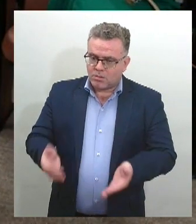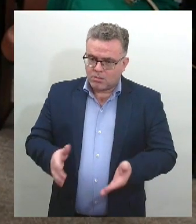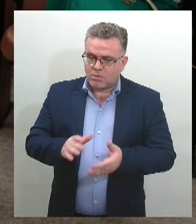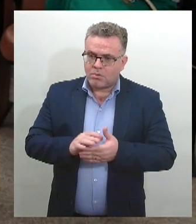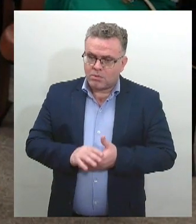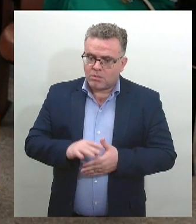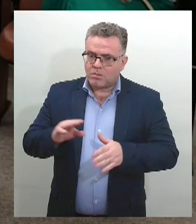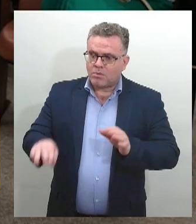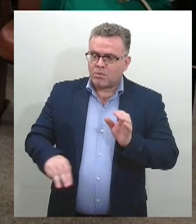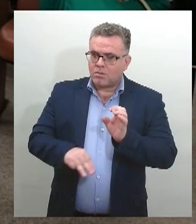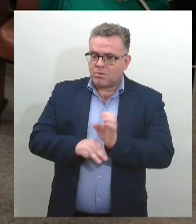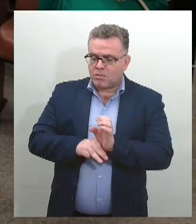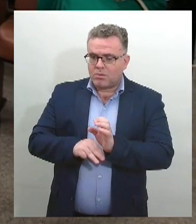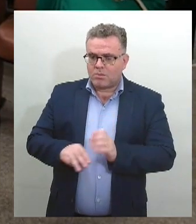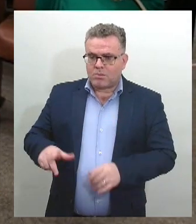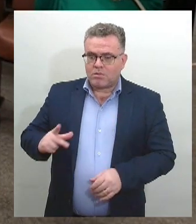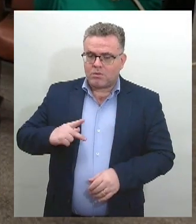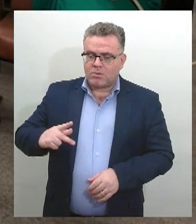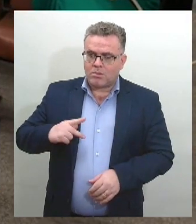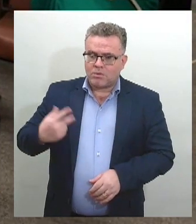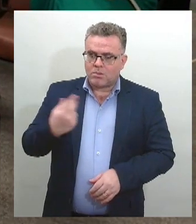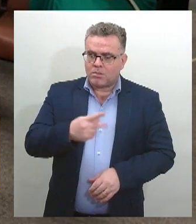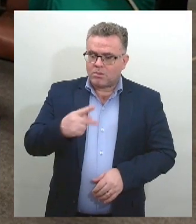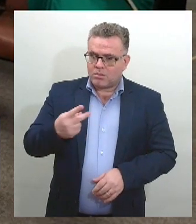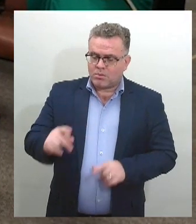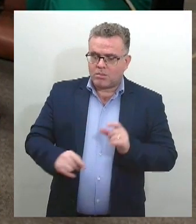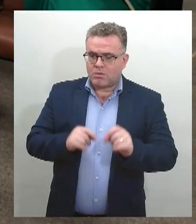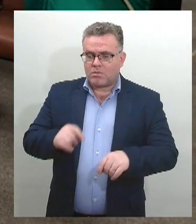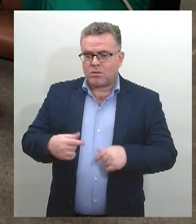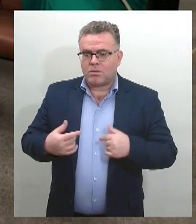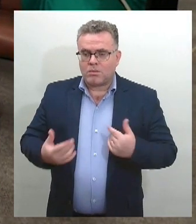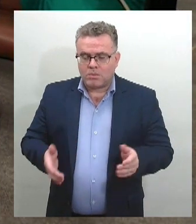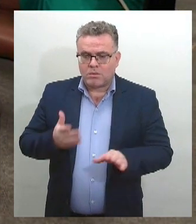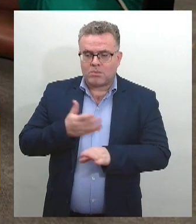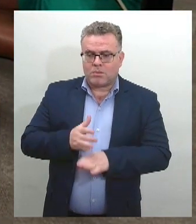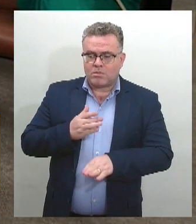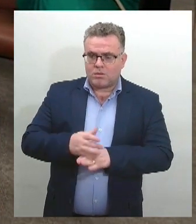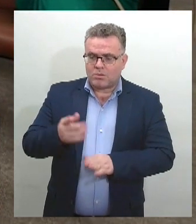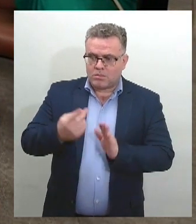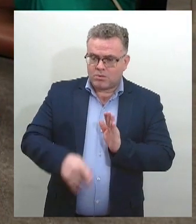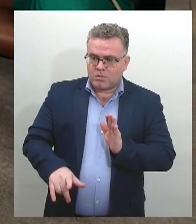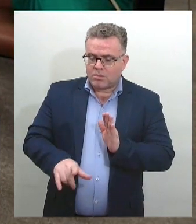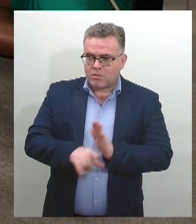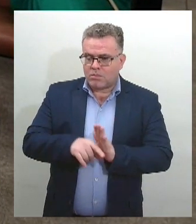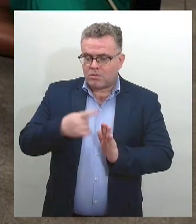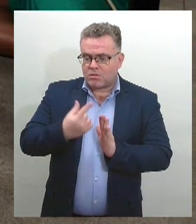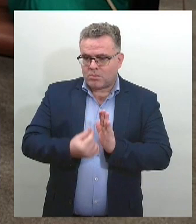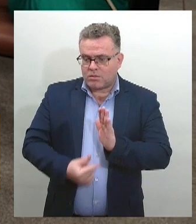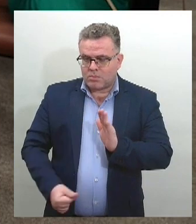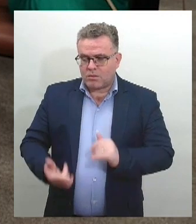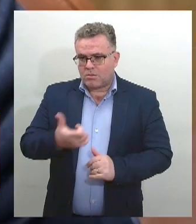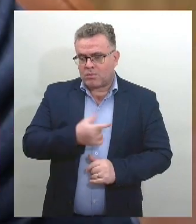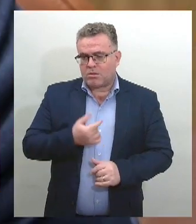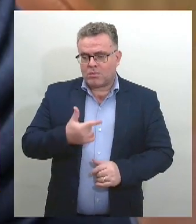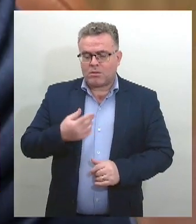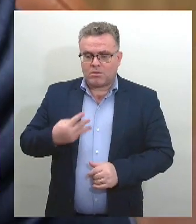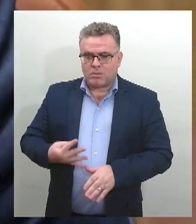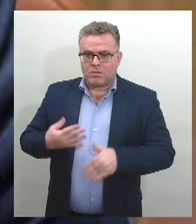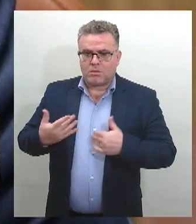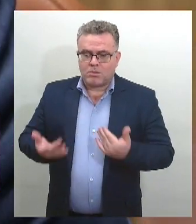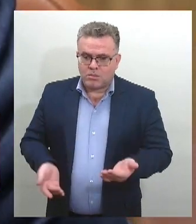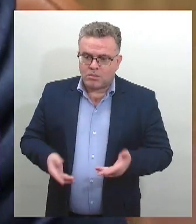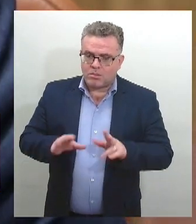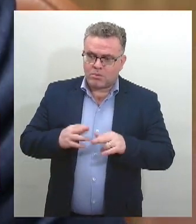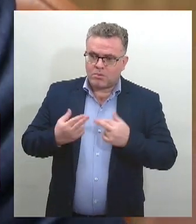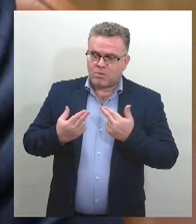de caráter impositivo, tendo como base o projeto de lei orçamentária para 2024. A reunião aconteceu na sala